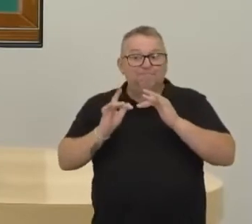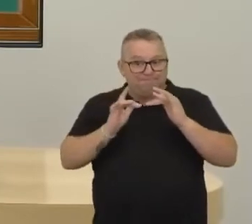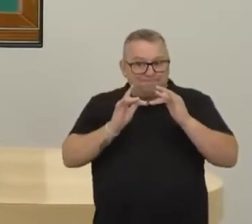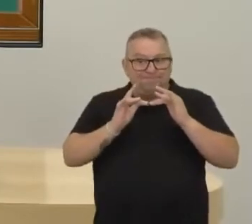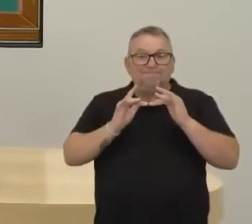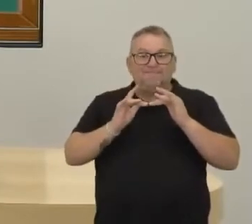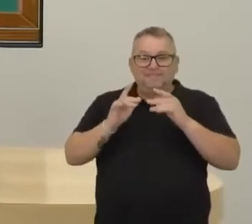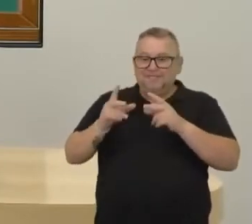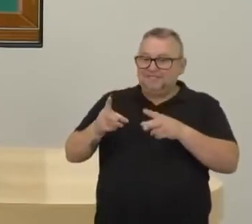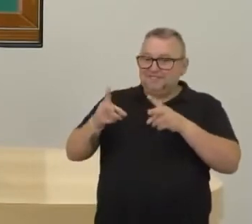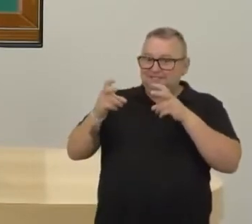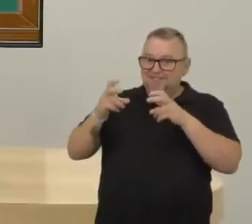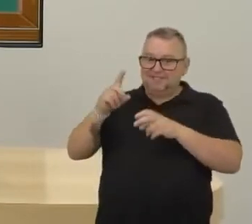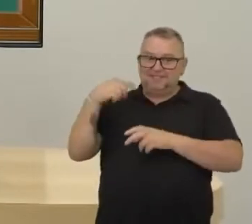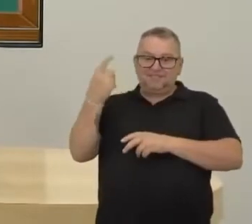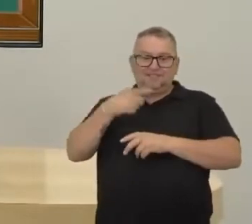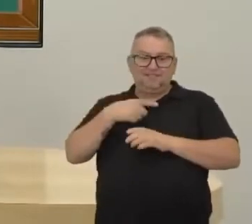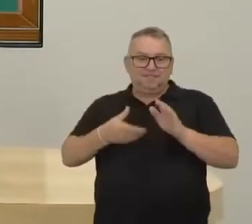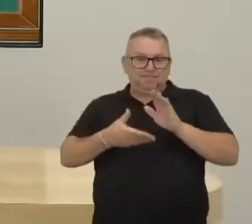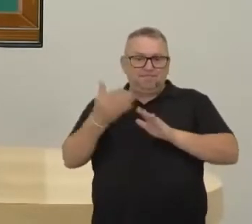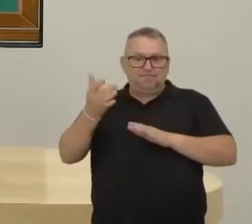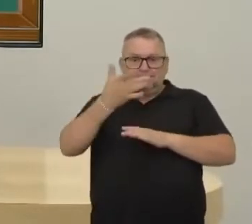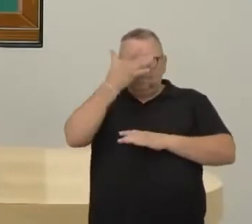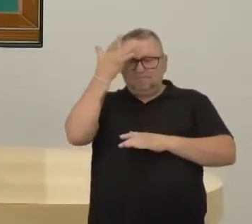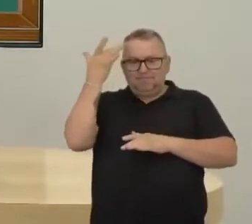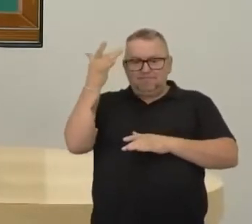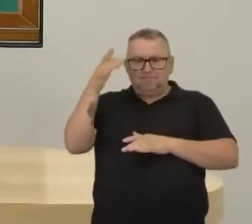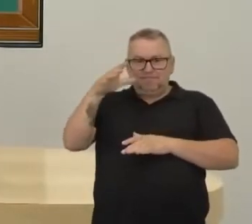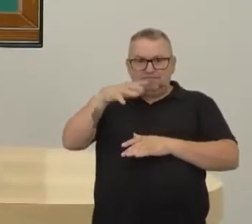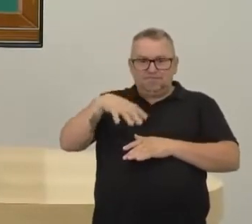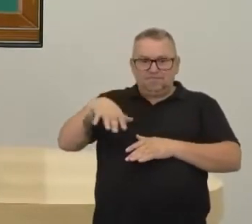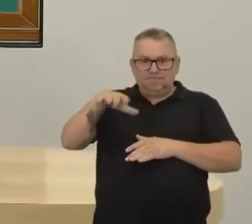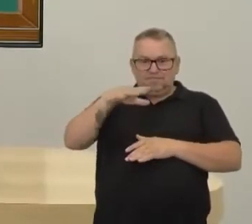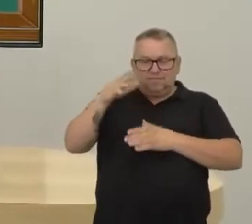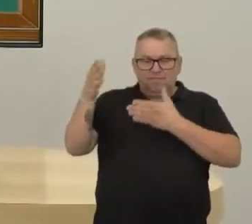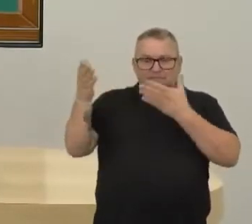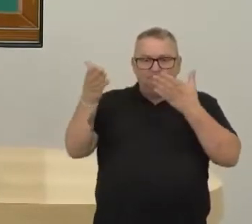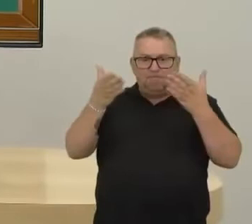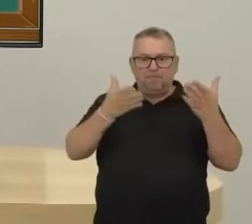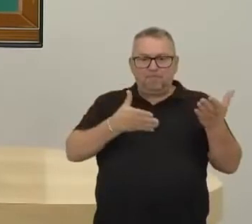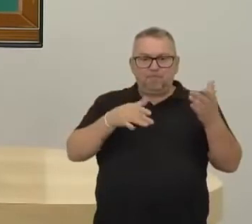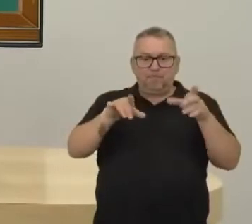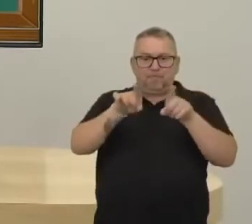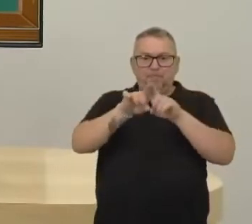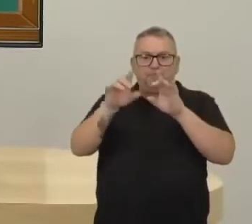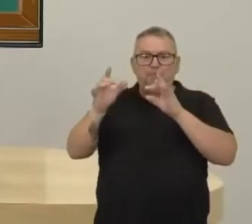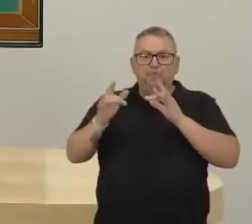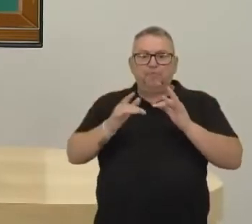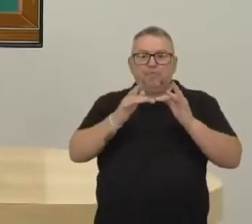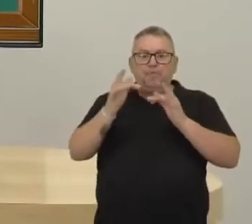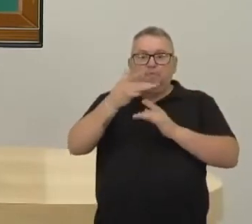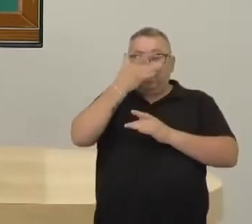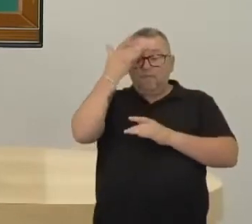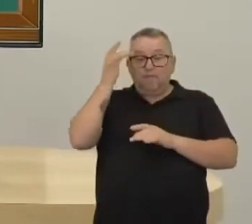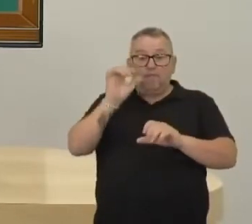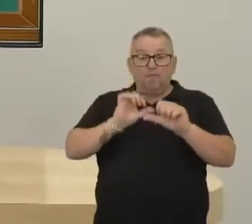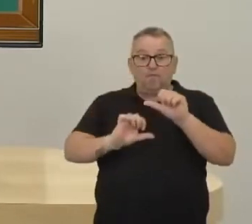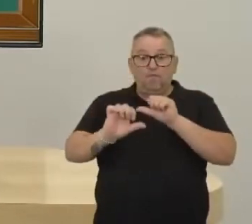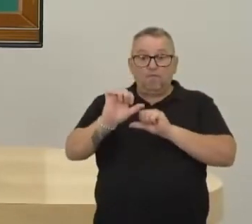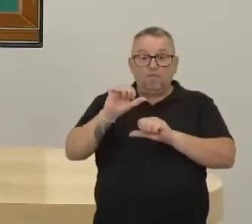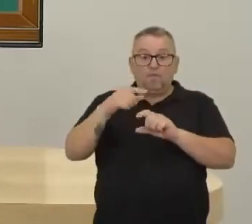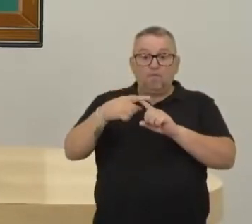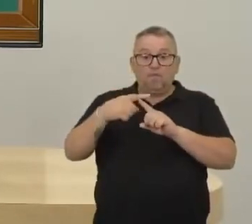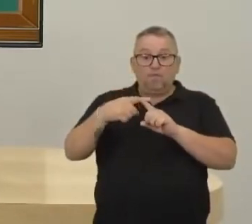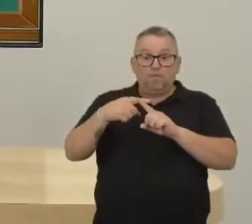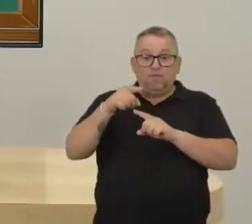Vocês perceberam que a gente tira as pessoas lá de um meio e traz para o outro. A relação entre essas pessoas muda. Por quê?